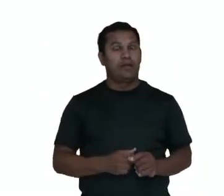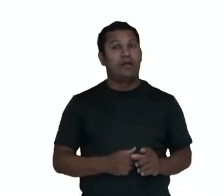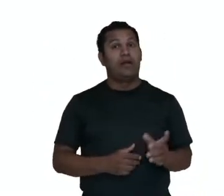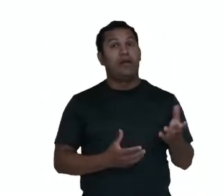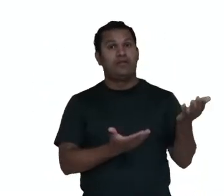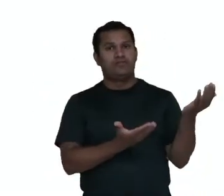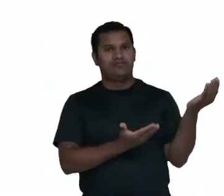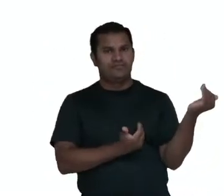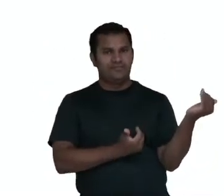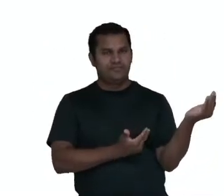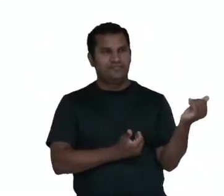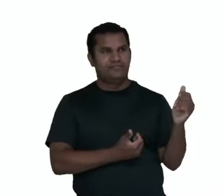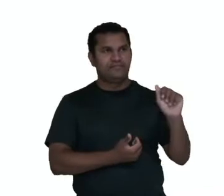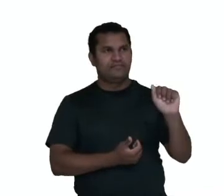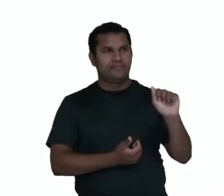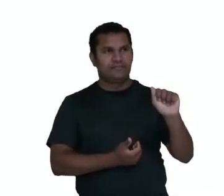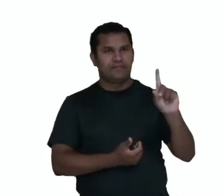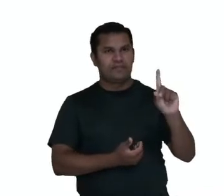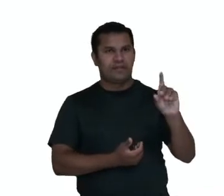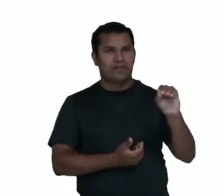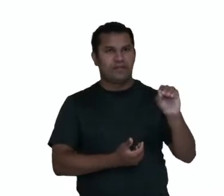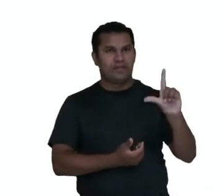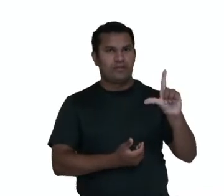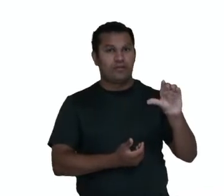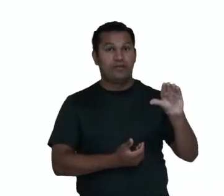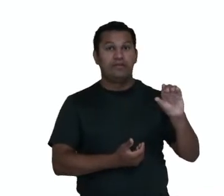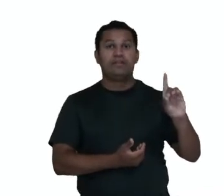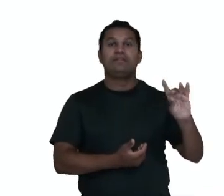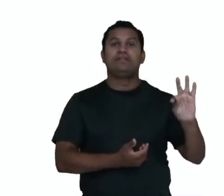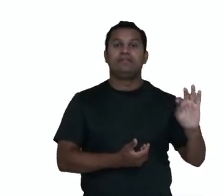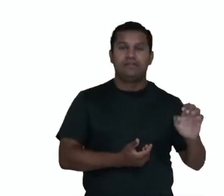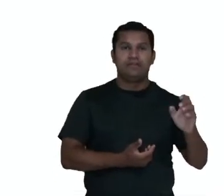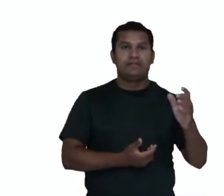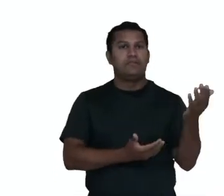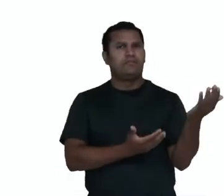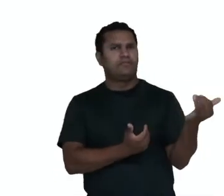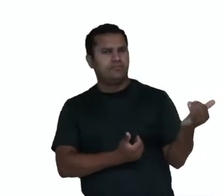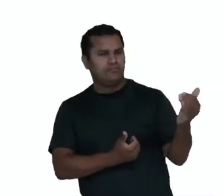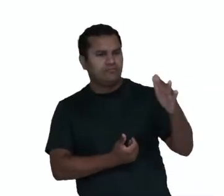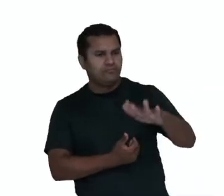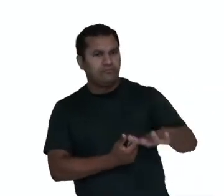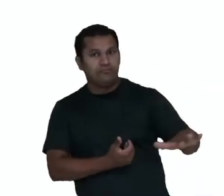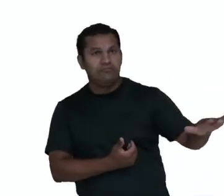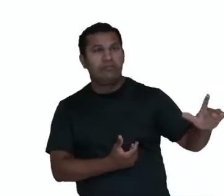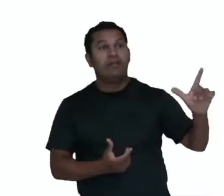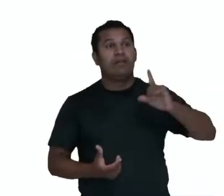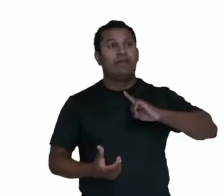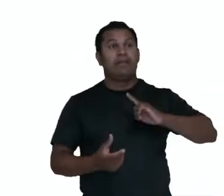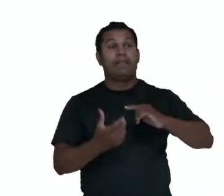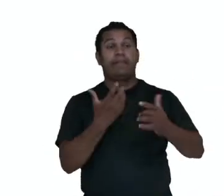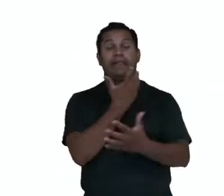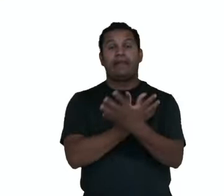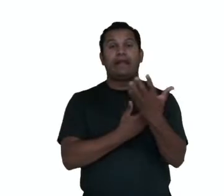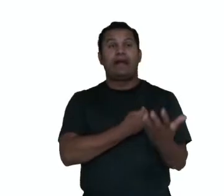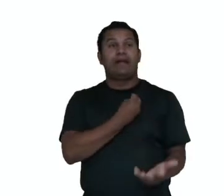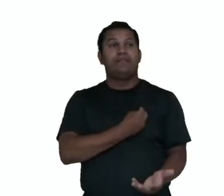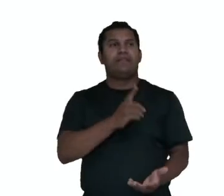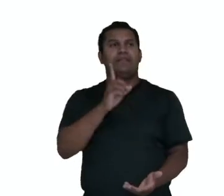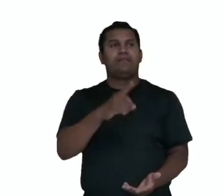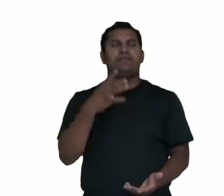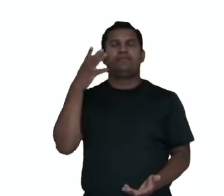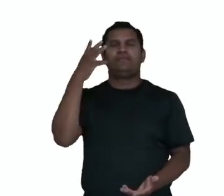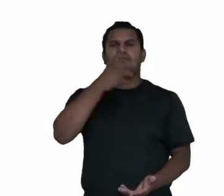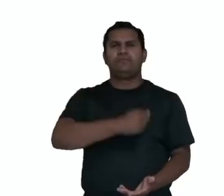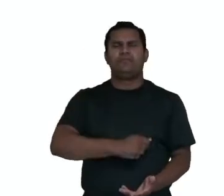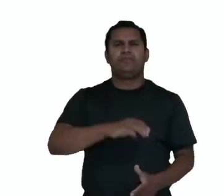paralisa e gela, estátua súbita, mas esse medo fascinante e fremente de curiosidade que faz o jovem felino